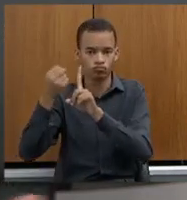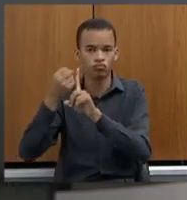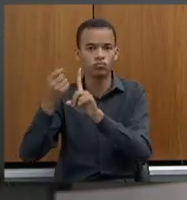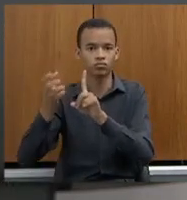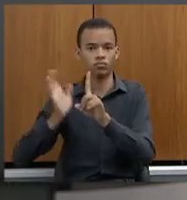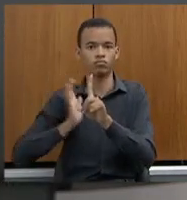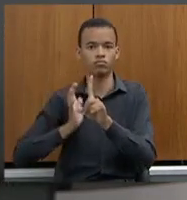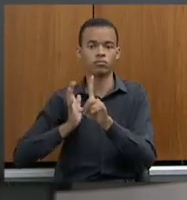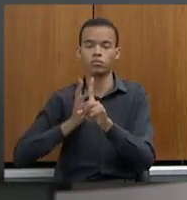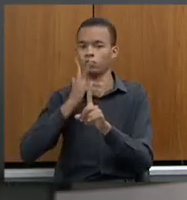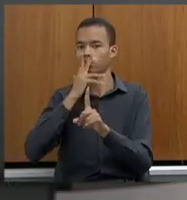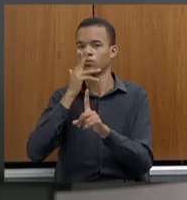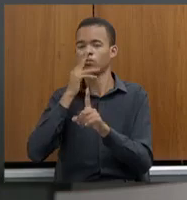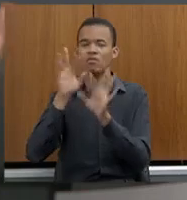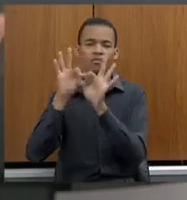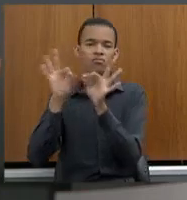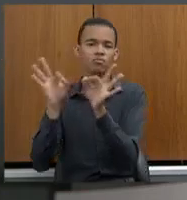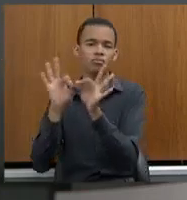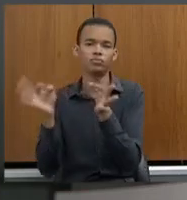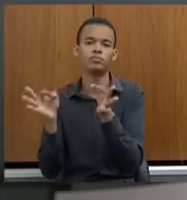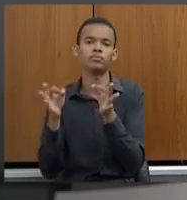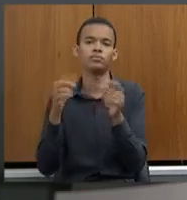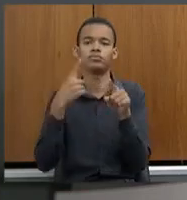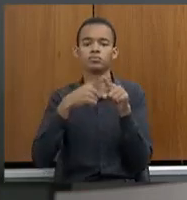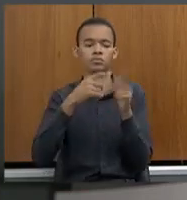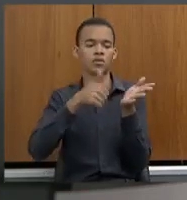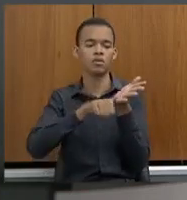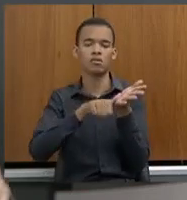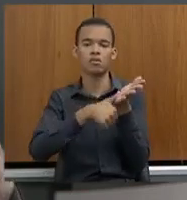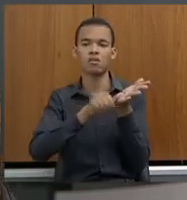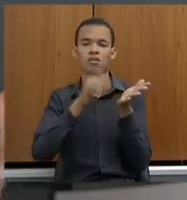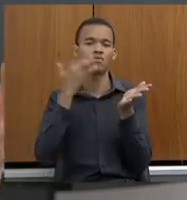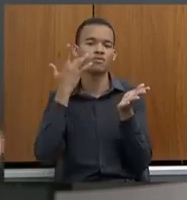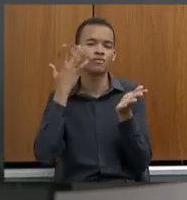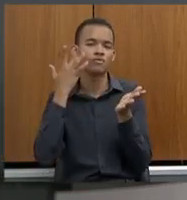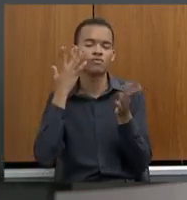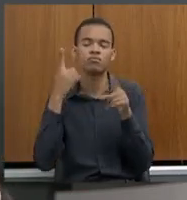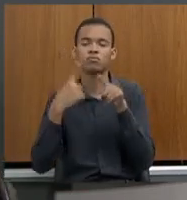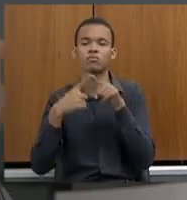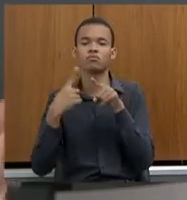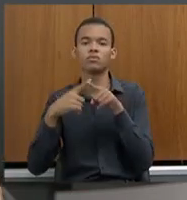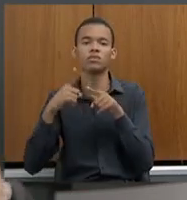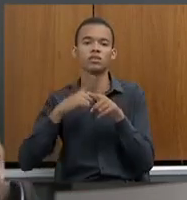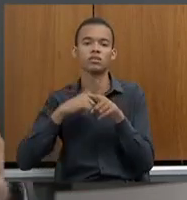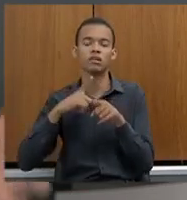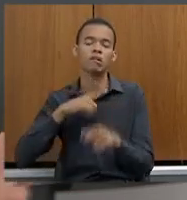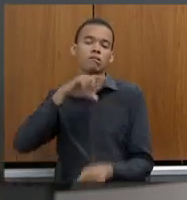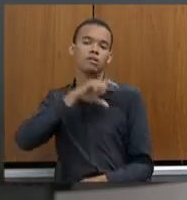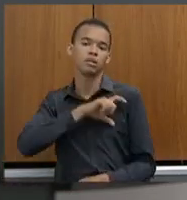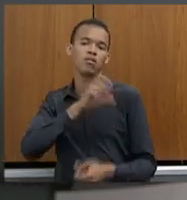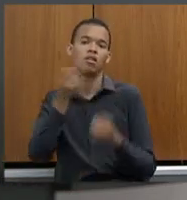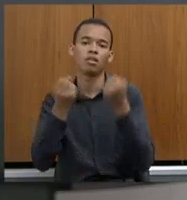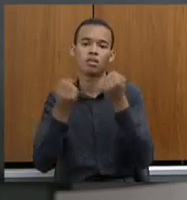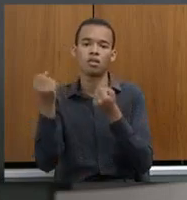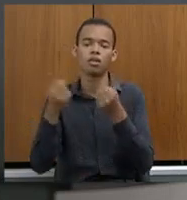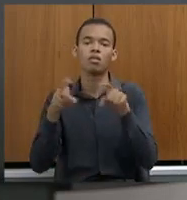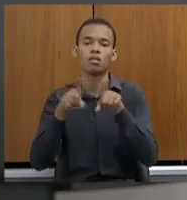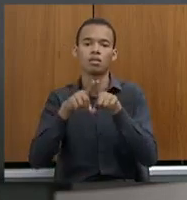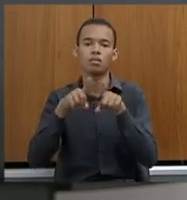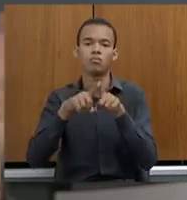muito simples. A carteira de identidade para ela não faz diferença porque ela tem diversos outros documentos, tem carteira de habilitação, tem passaporte,